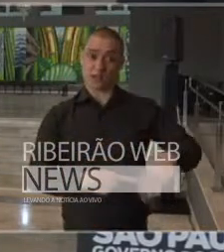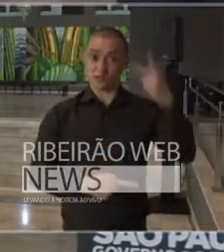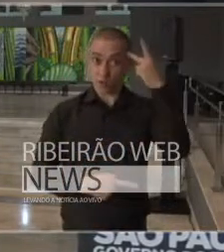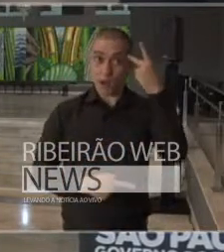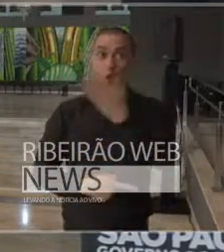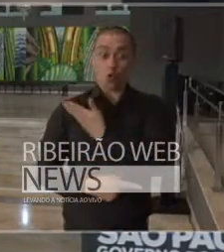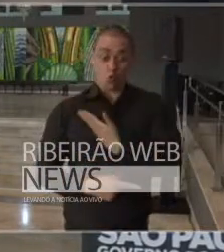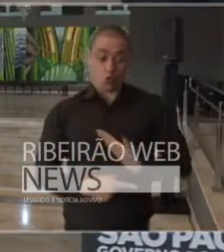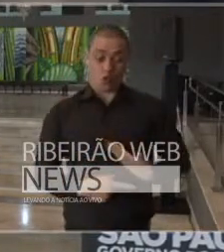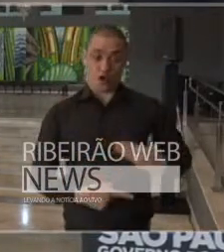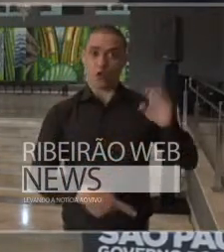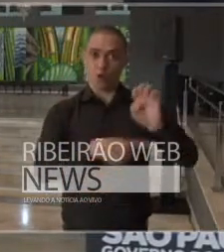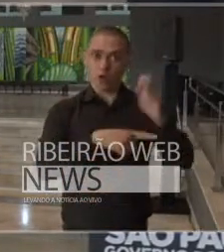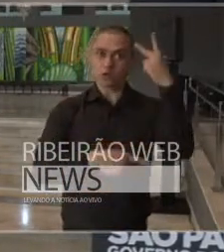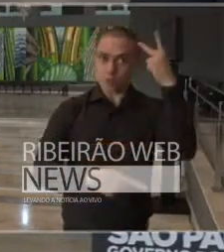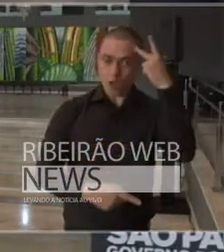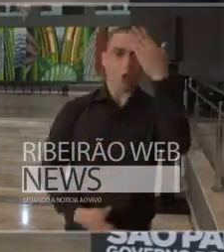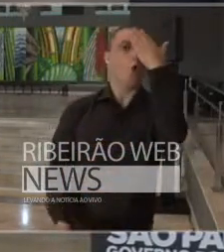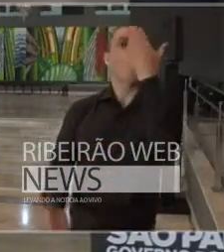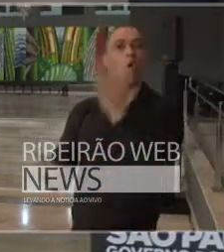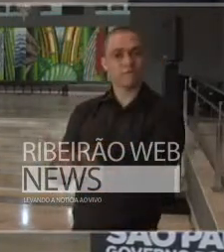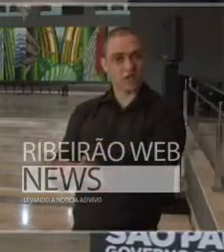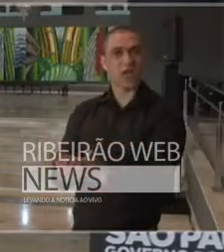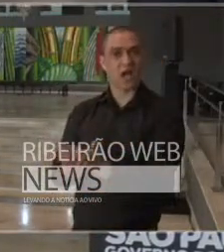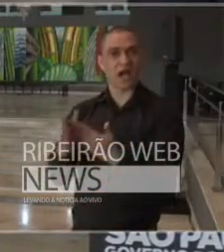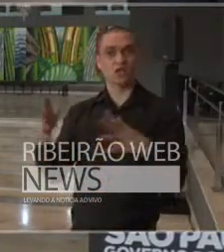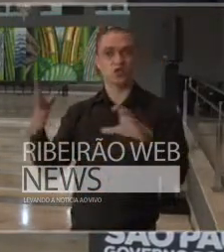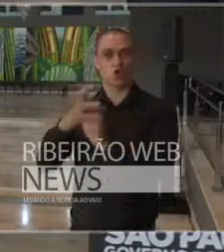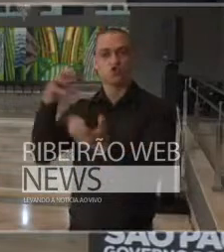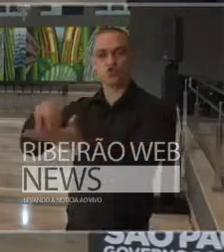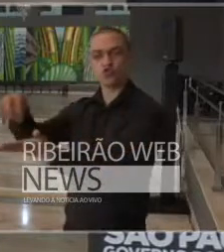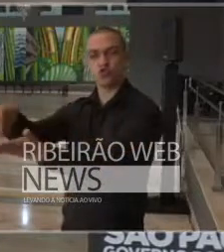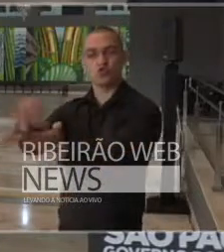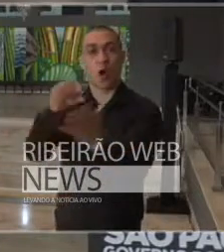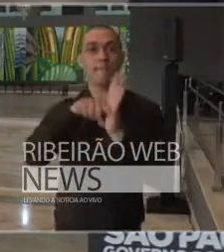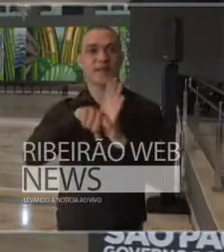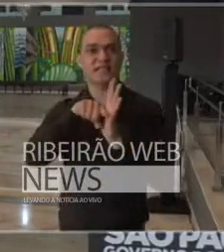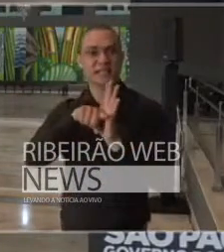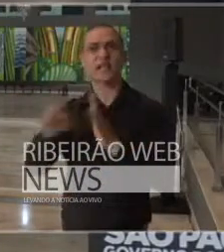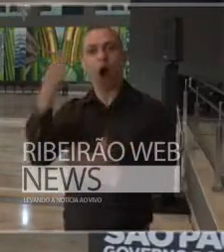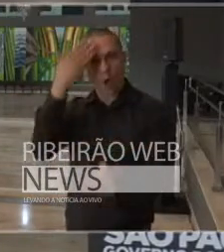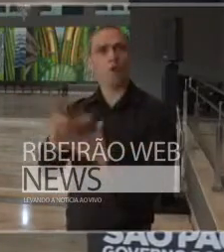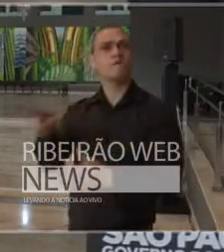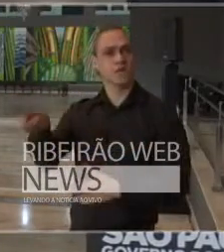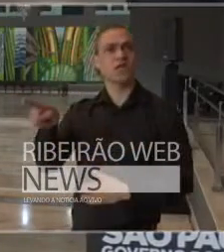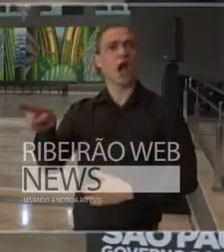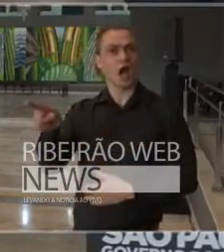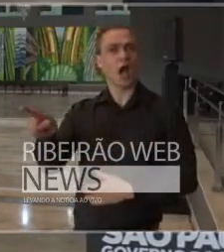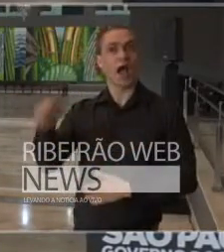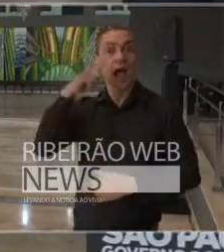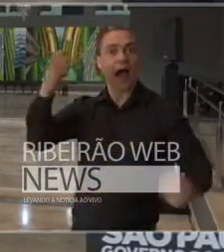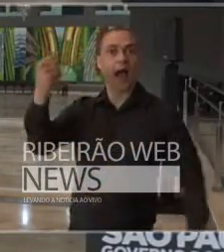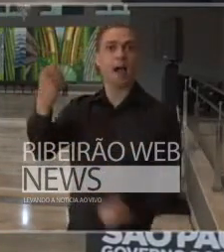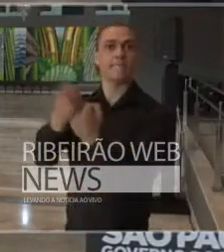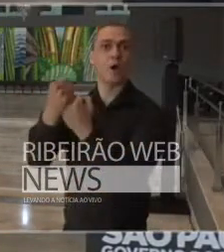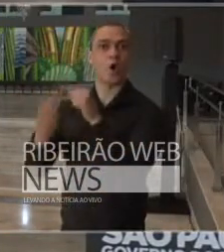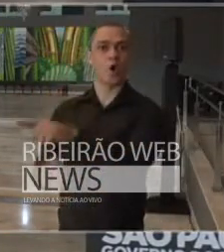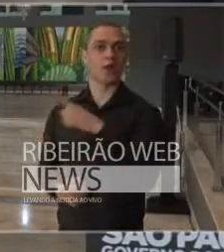Estado de São Paulo, confia nos seus centros de ensino e pesquisa, confia, apoia,